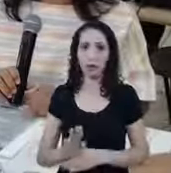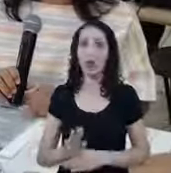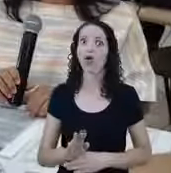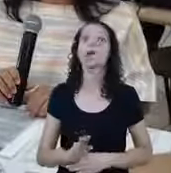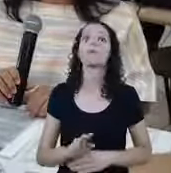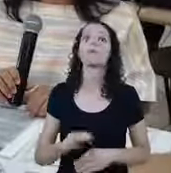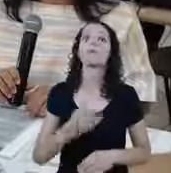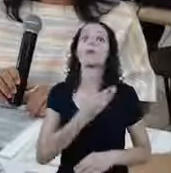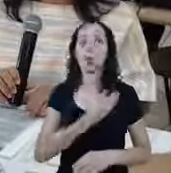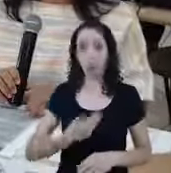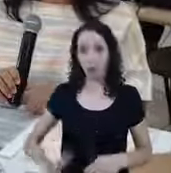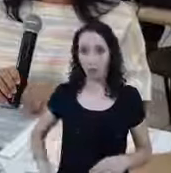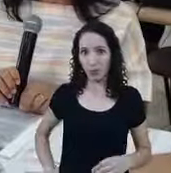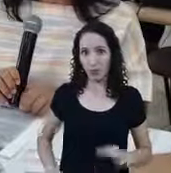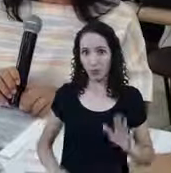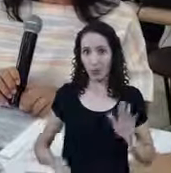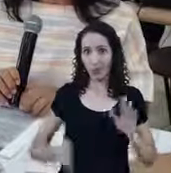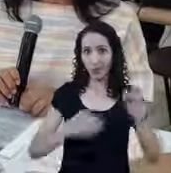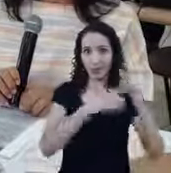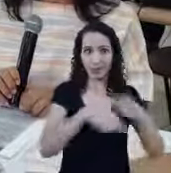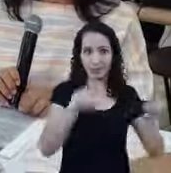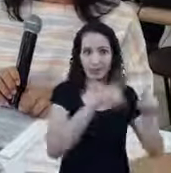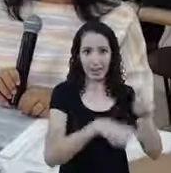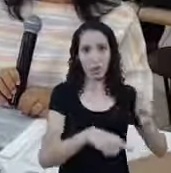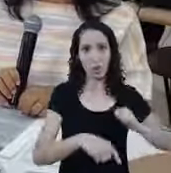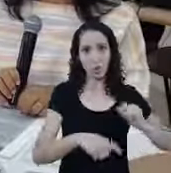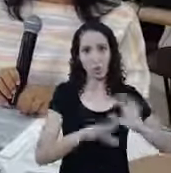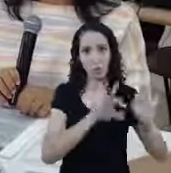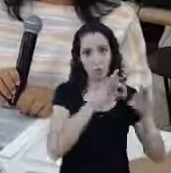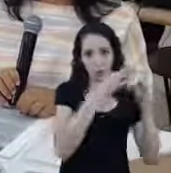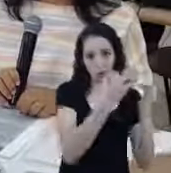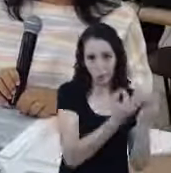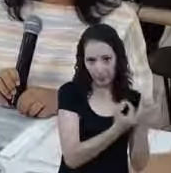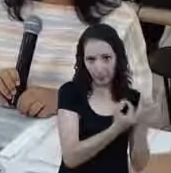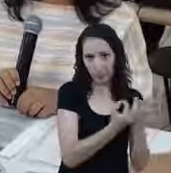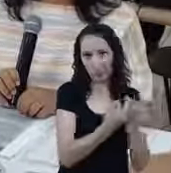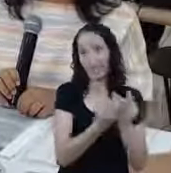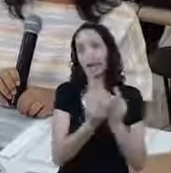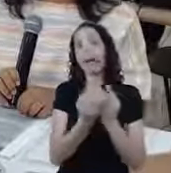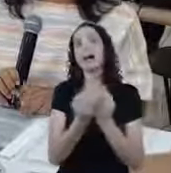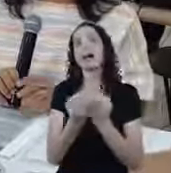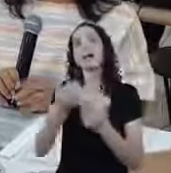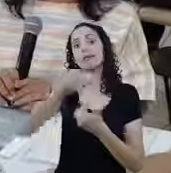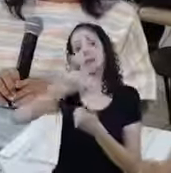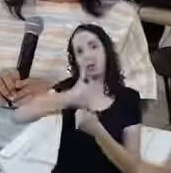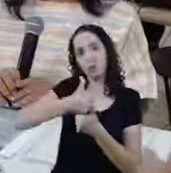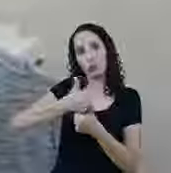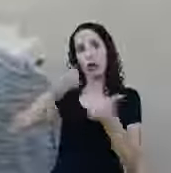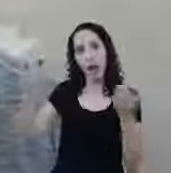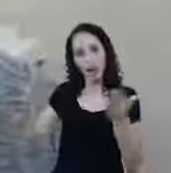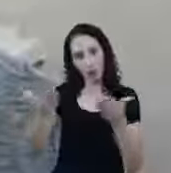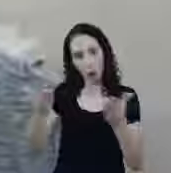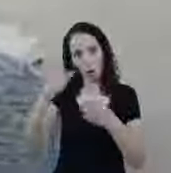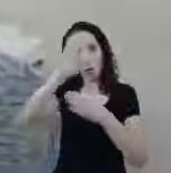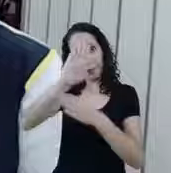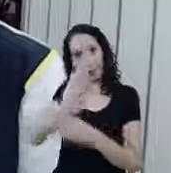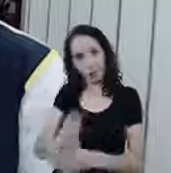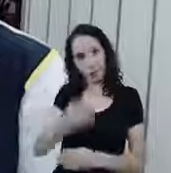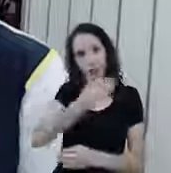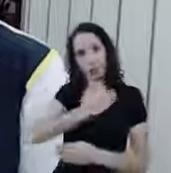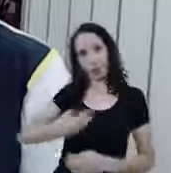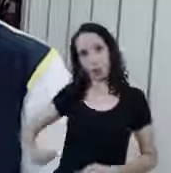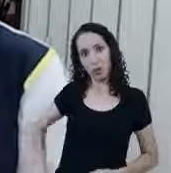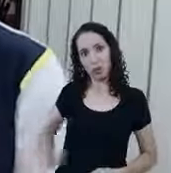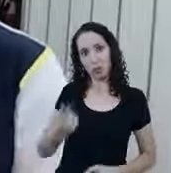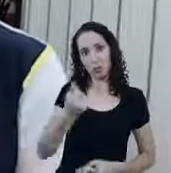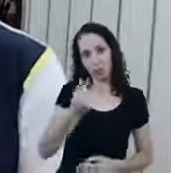Suspenderá o Bolsa Família E aplicará o pagamento do abono emergencial Ah, tá ok Ou seja O próprio sistema